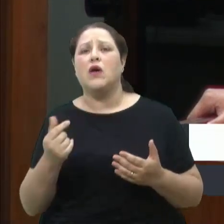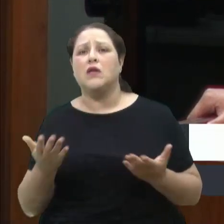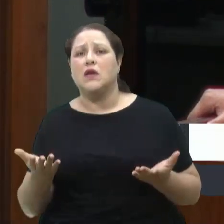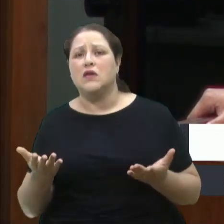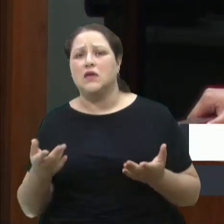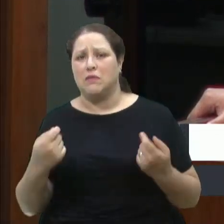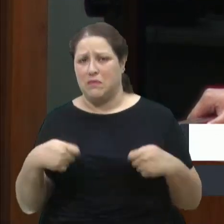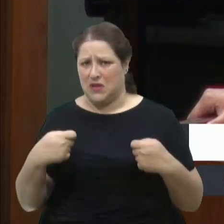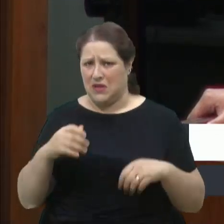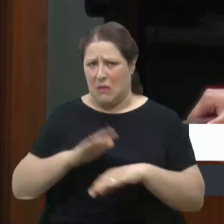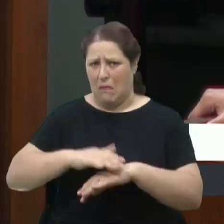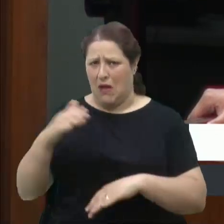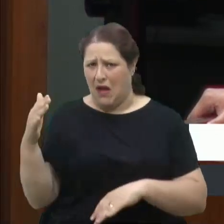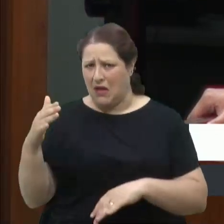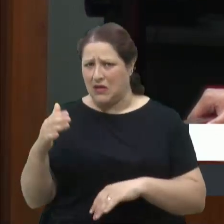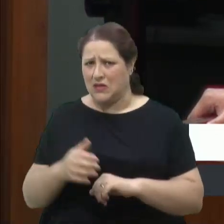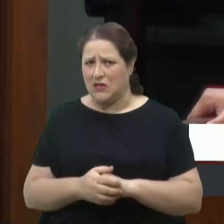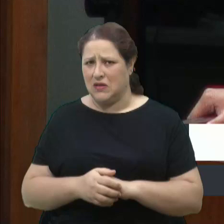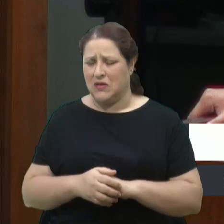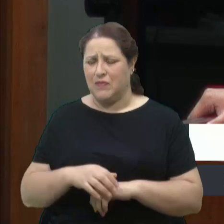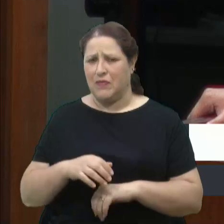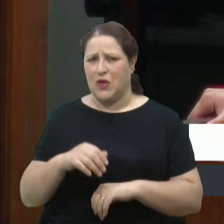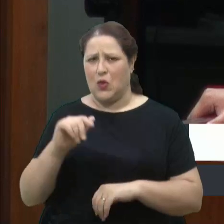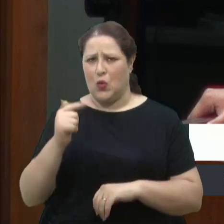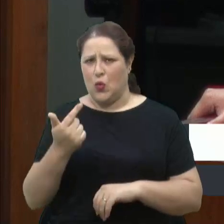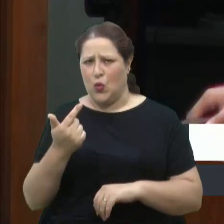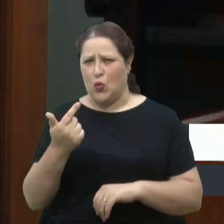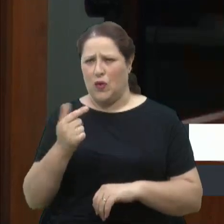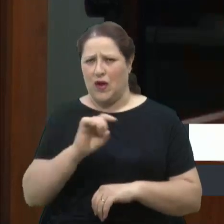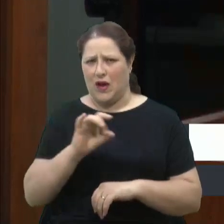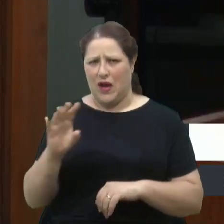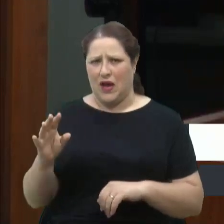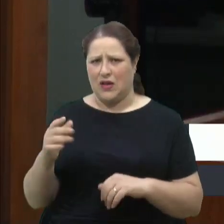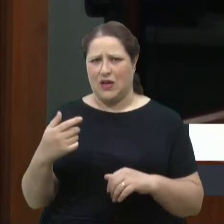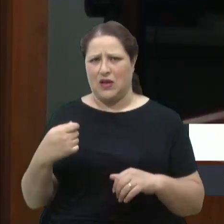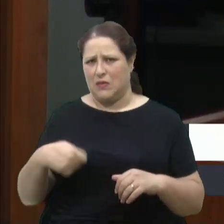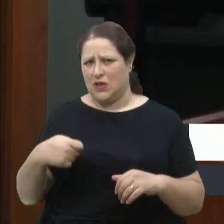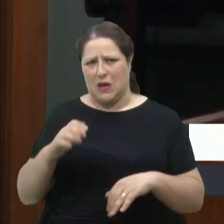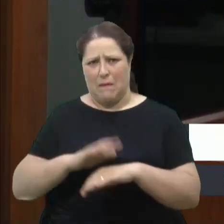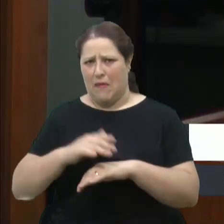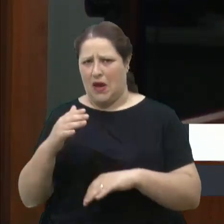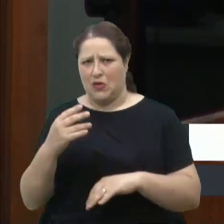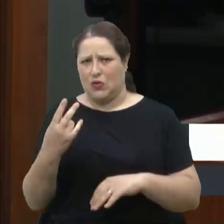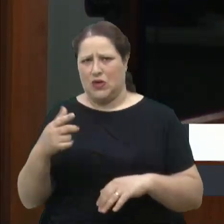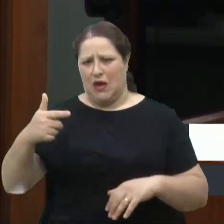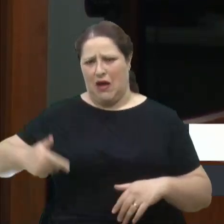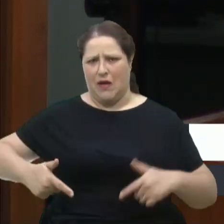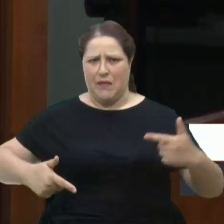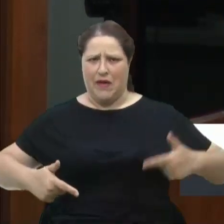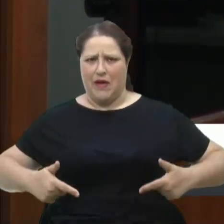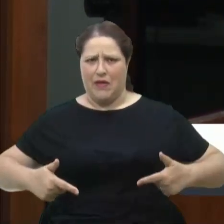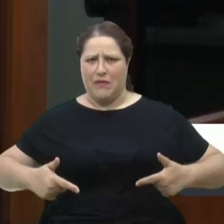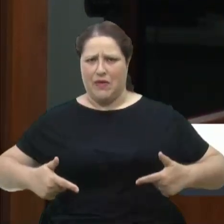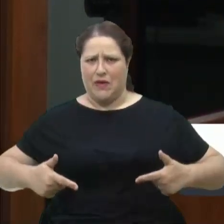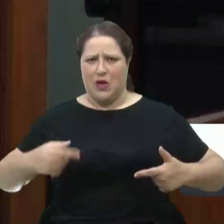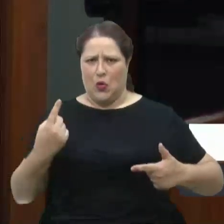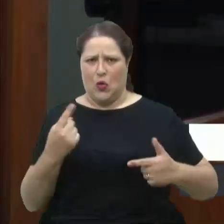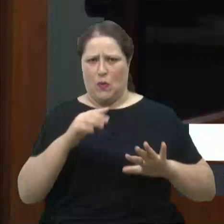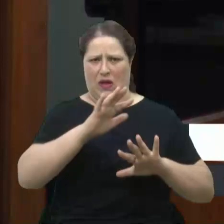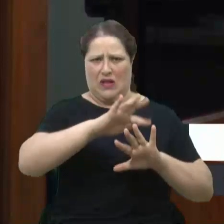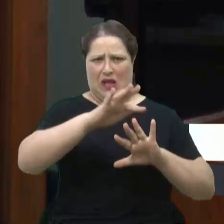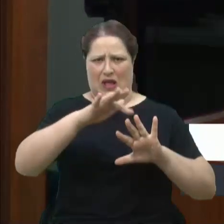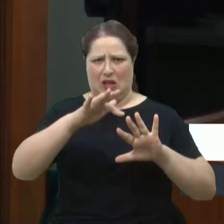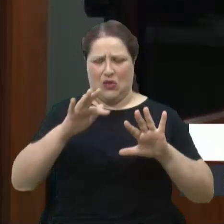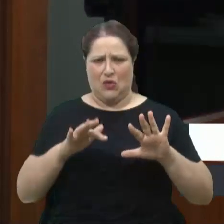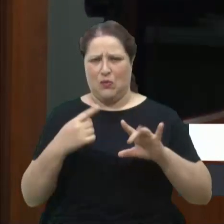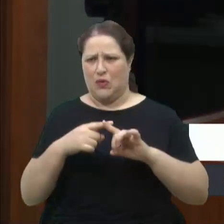Precisa de mais do que uma por mão? Duas por mão? Uma por dedo? Porque três